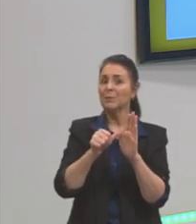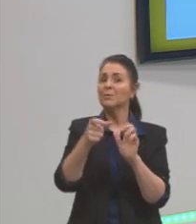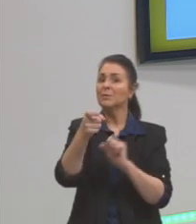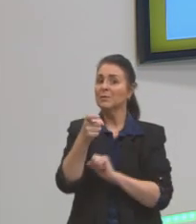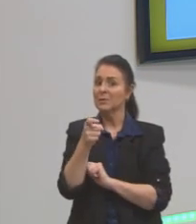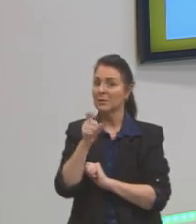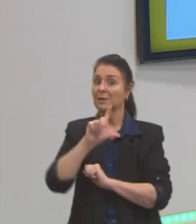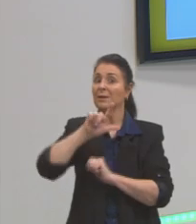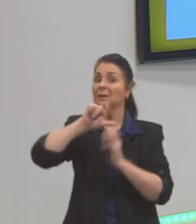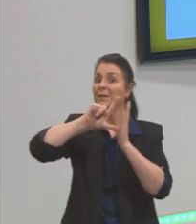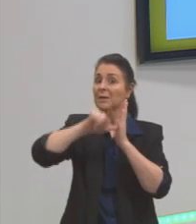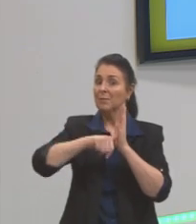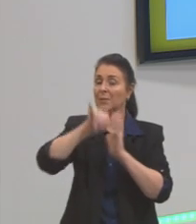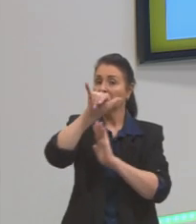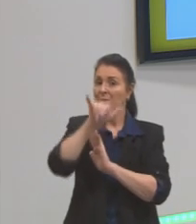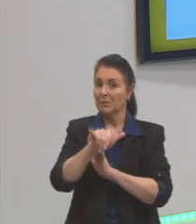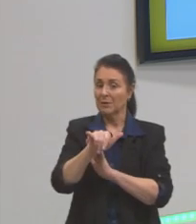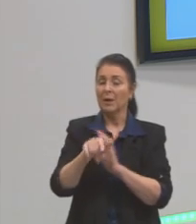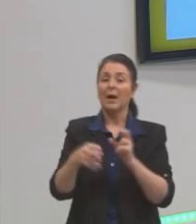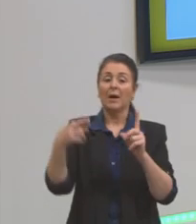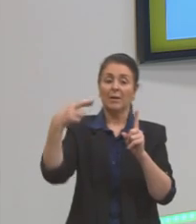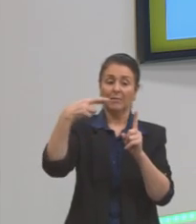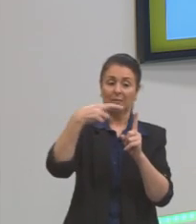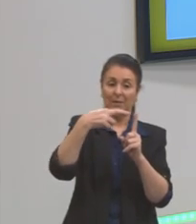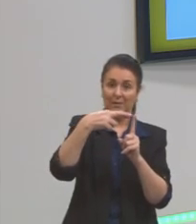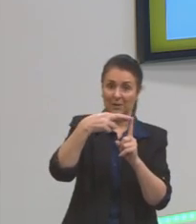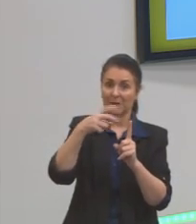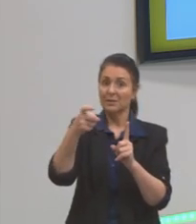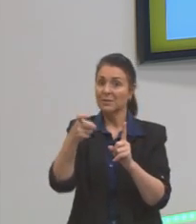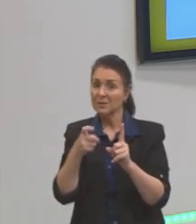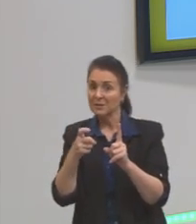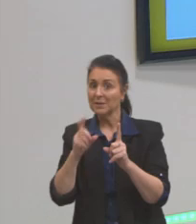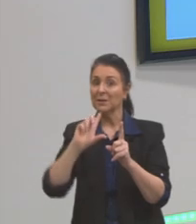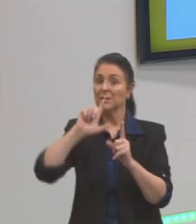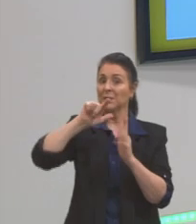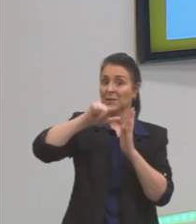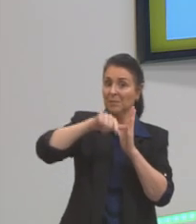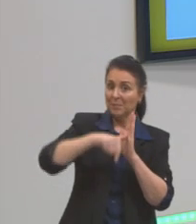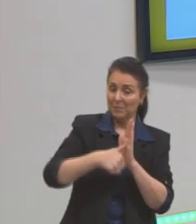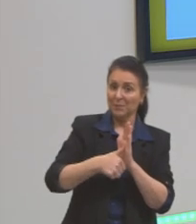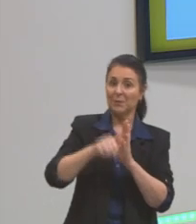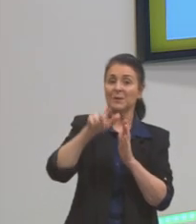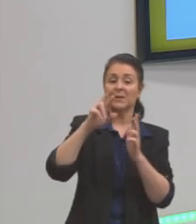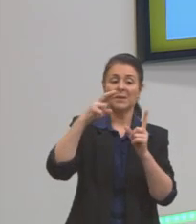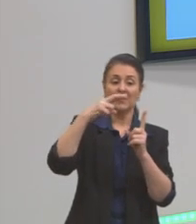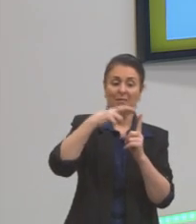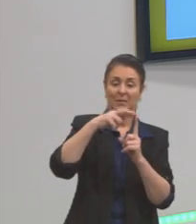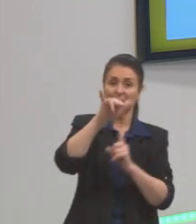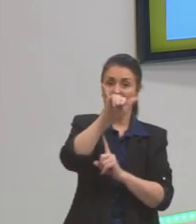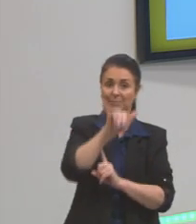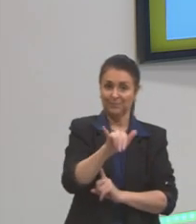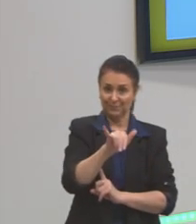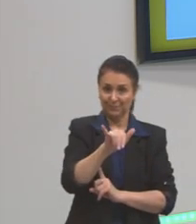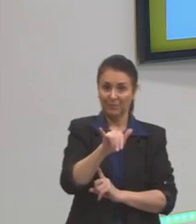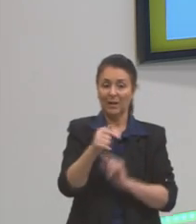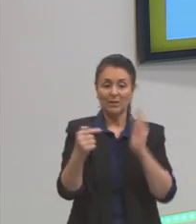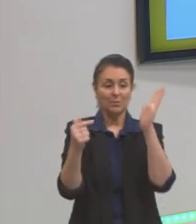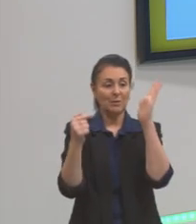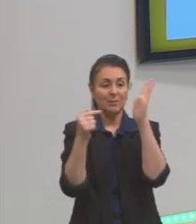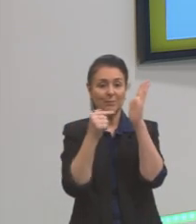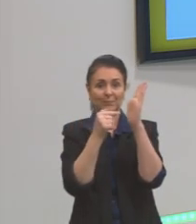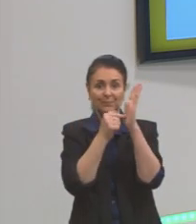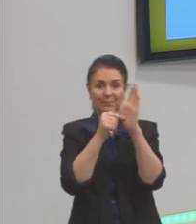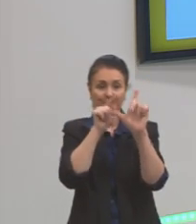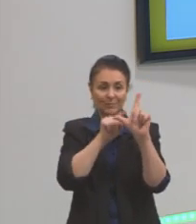vamos pegar a referência de X, depois a referência de Y para marcar um ponto no gráfico, por exemplo. Isso nós faremos